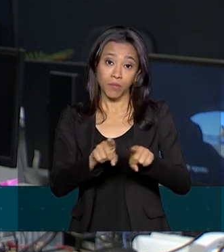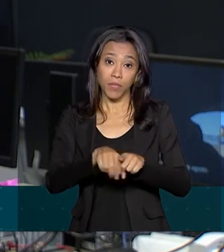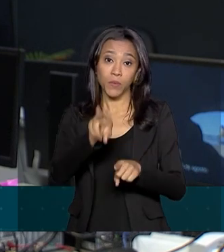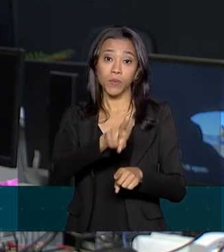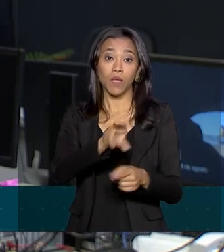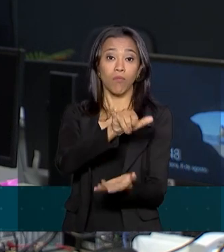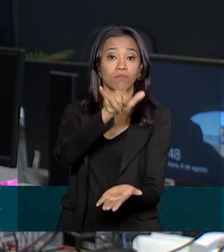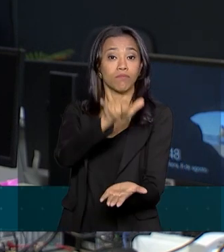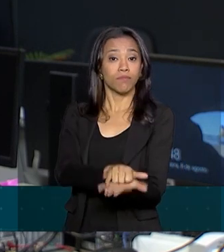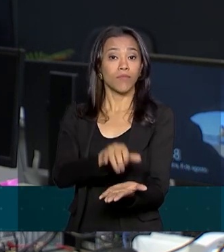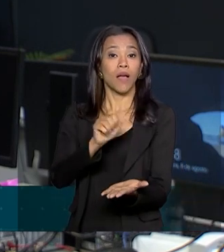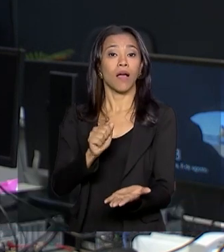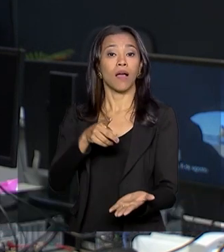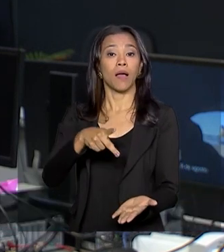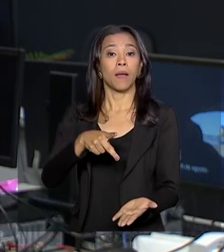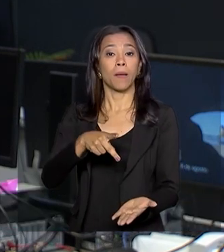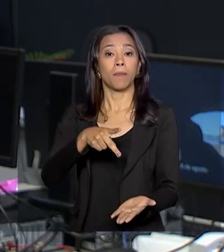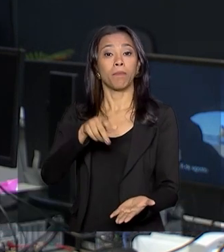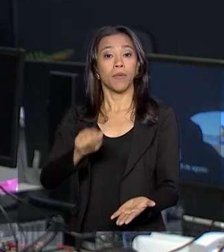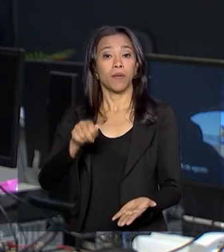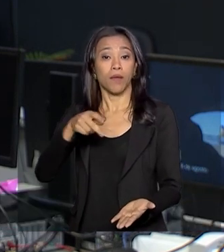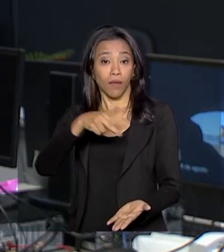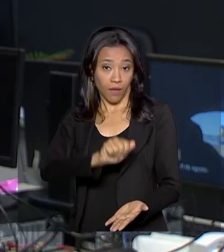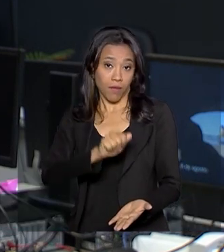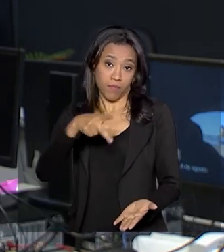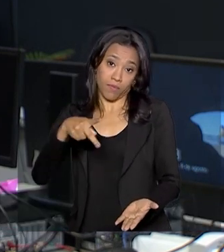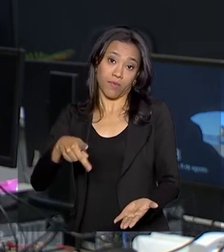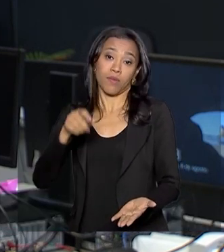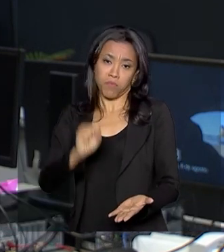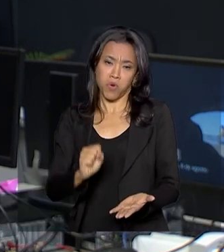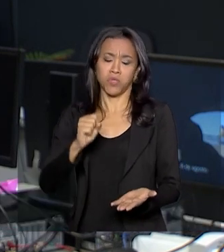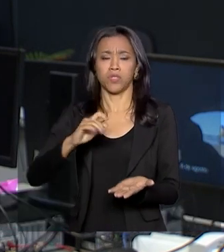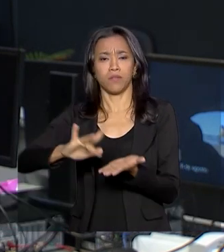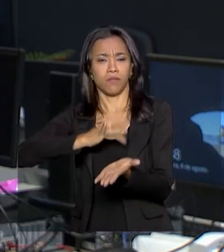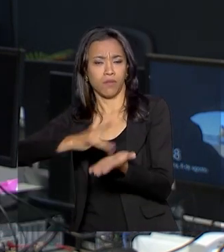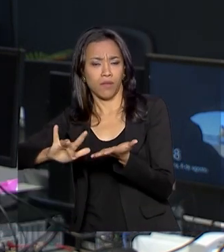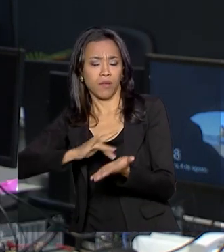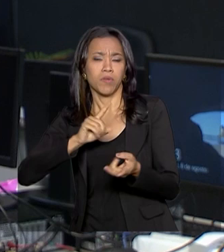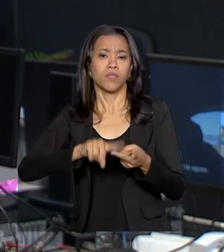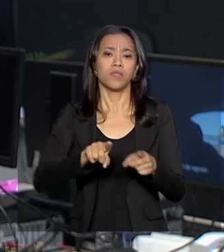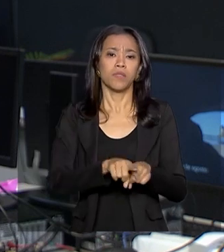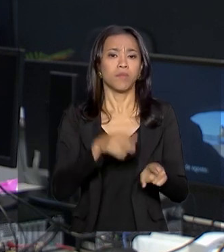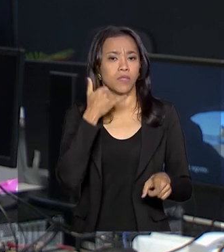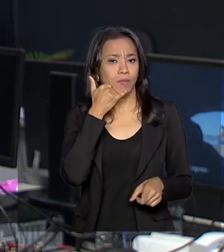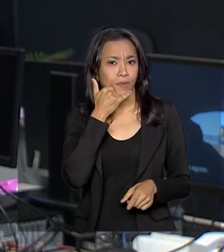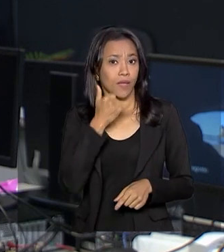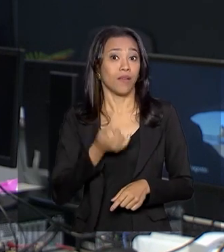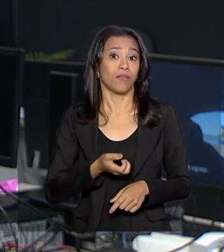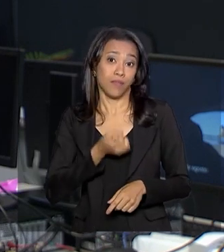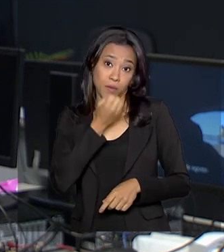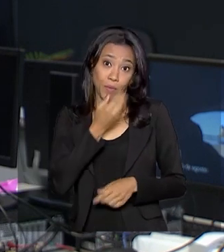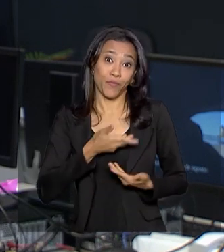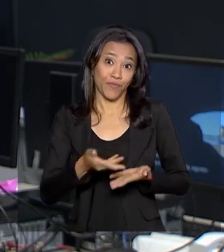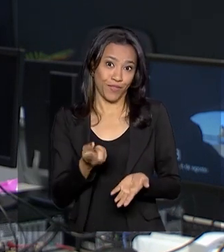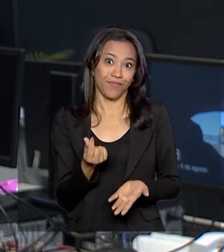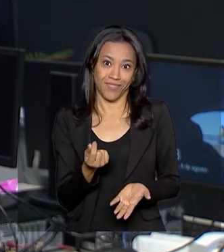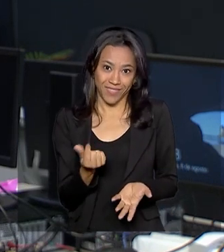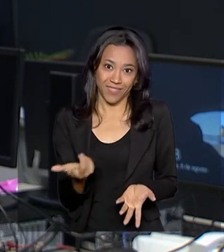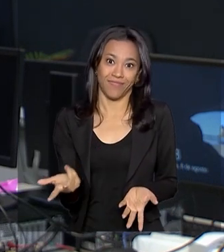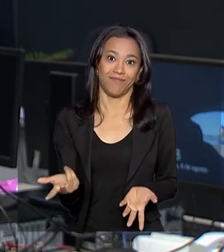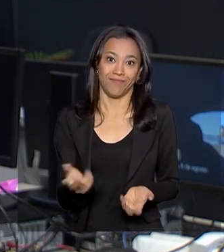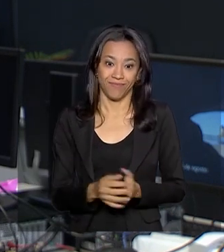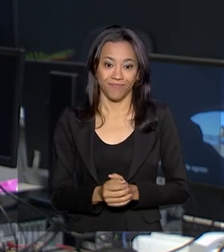aplicativo da Receita disponível para tablets e smartphones. Dinheirinho bem-vindo, né, Renata? sempre